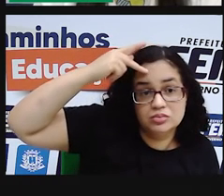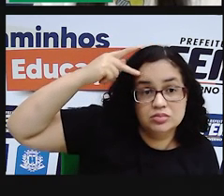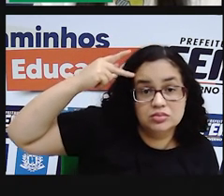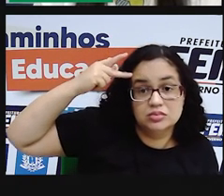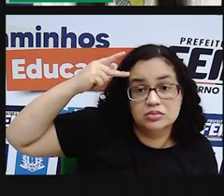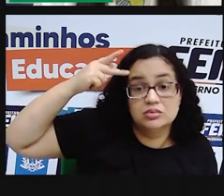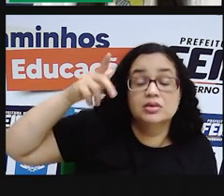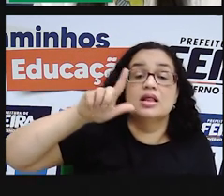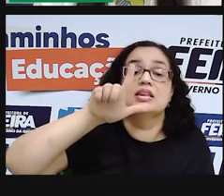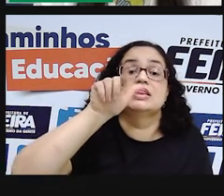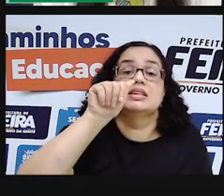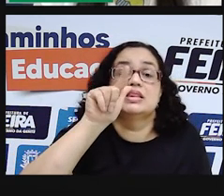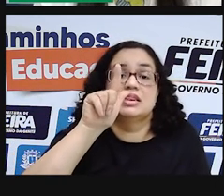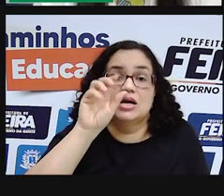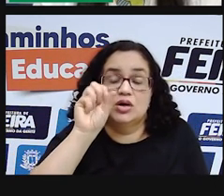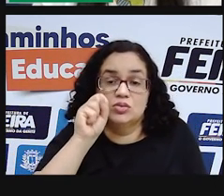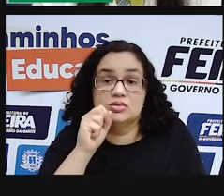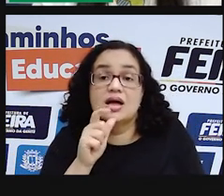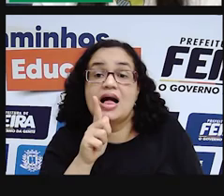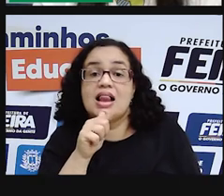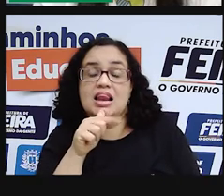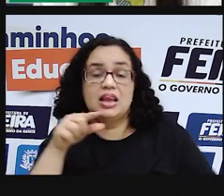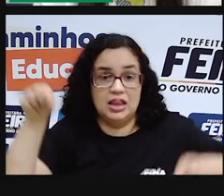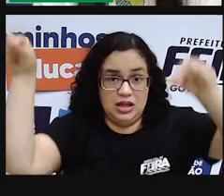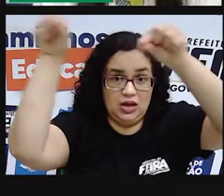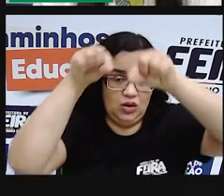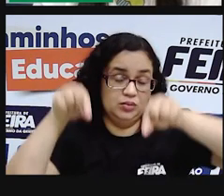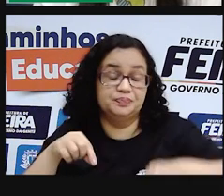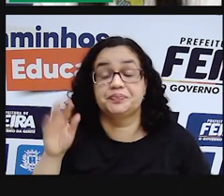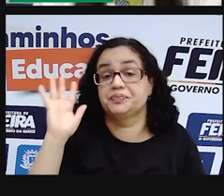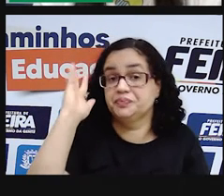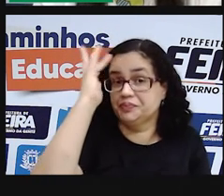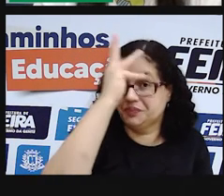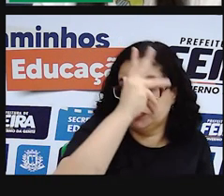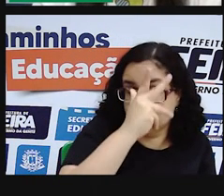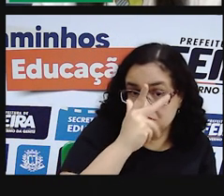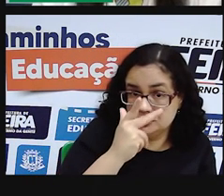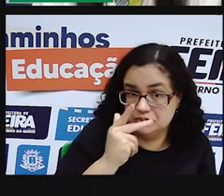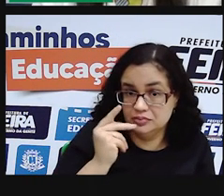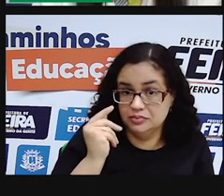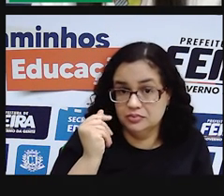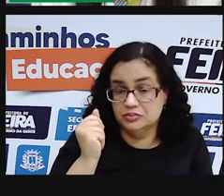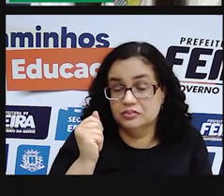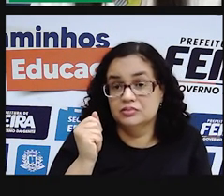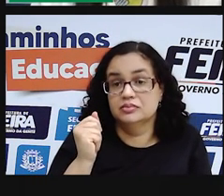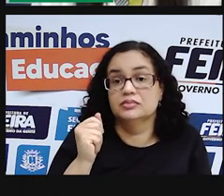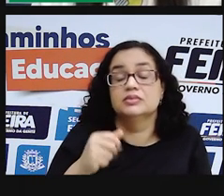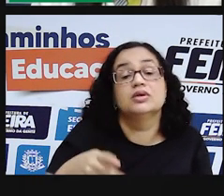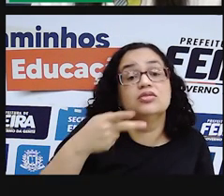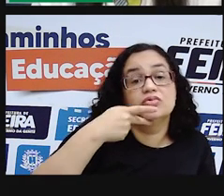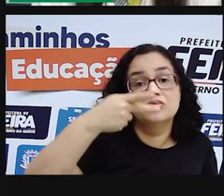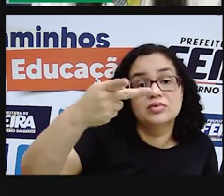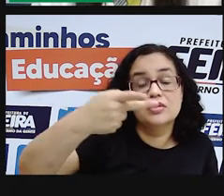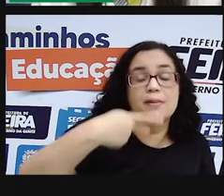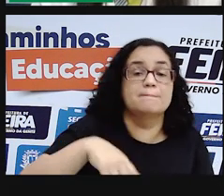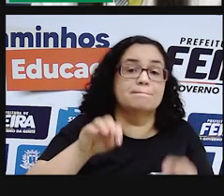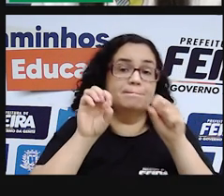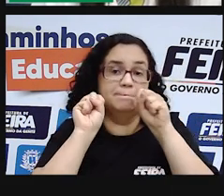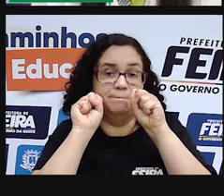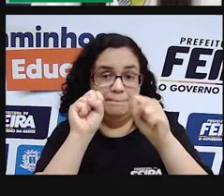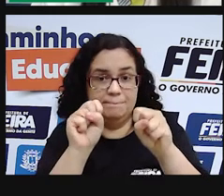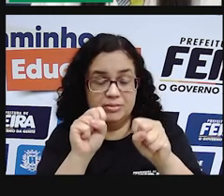muitos lagos, muitas lagoas, aí pela beleza que expressam também são pontos turísticos. E aí podem estar